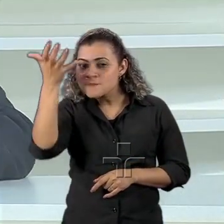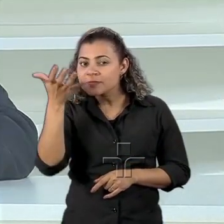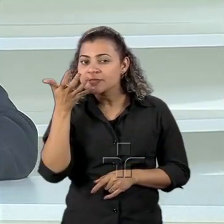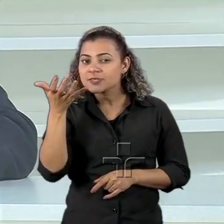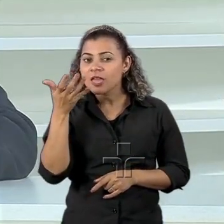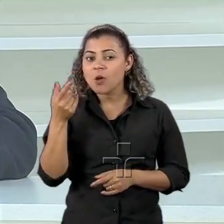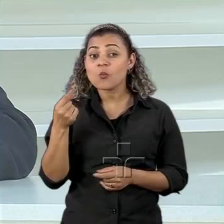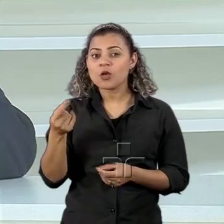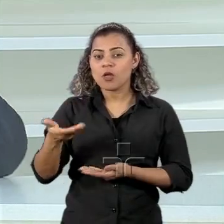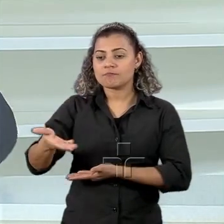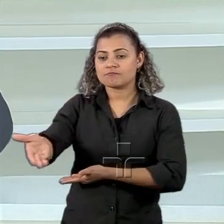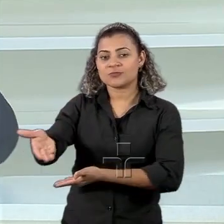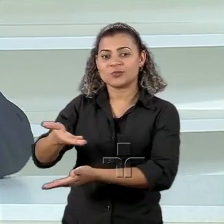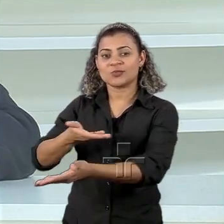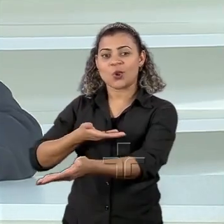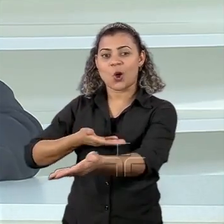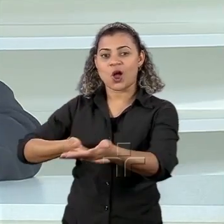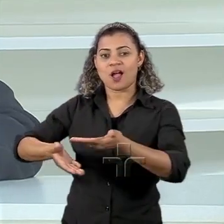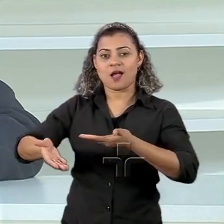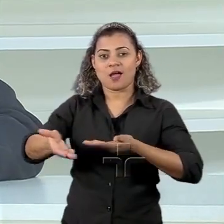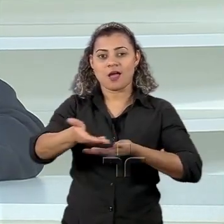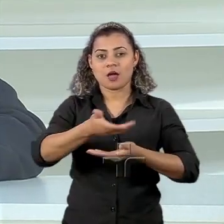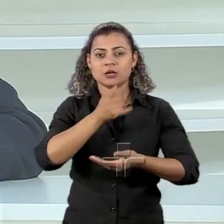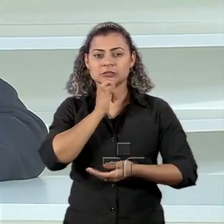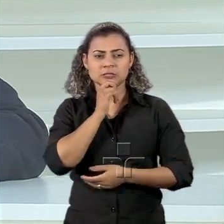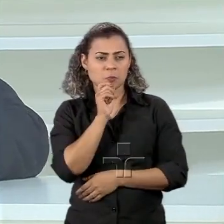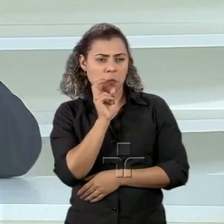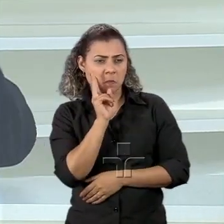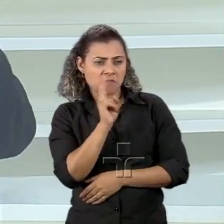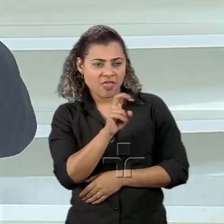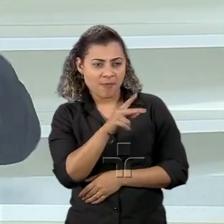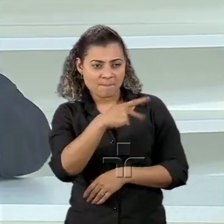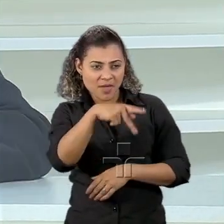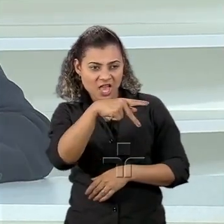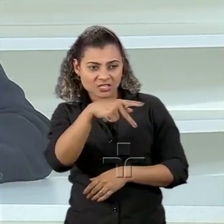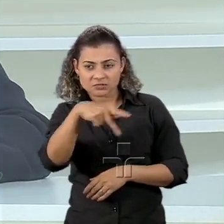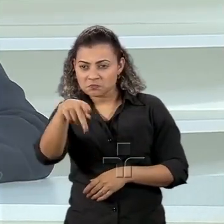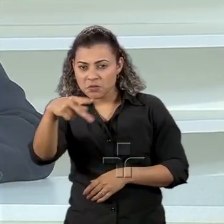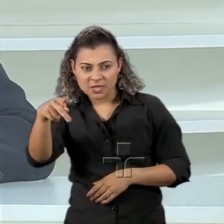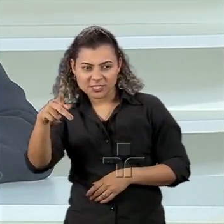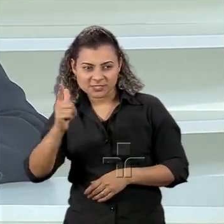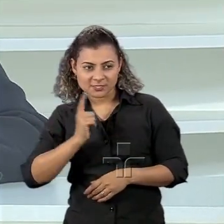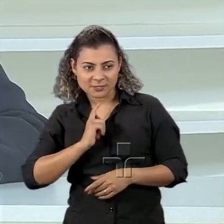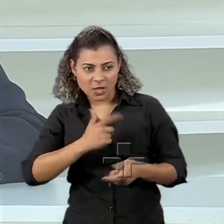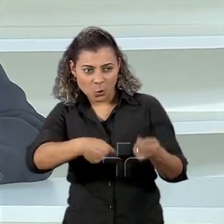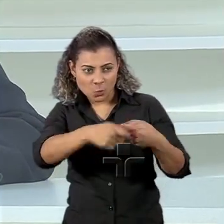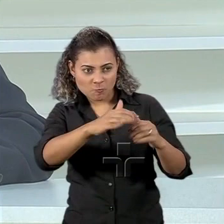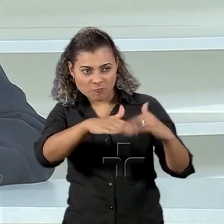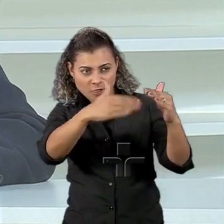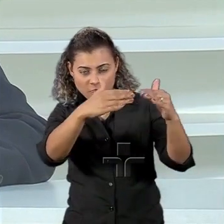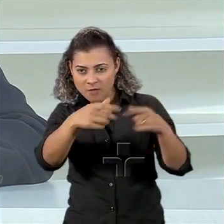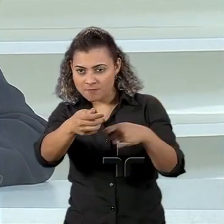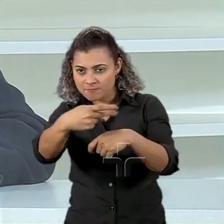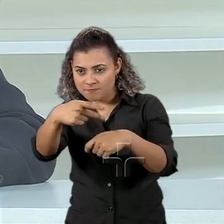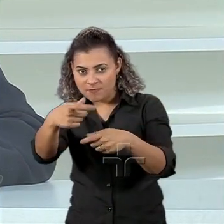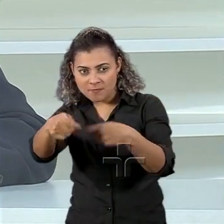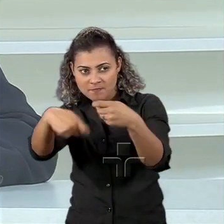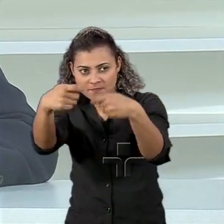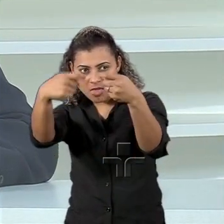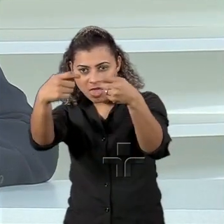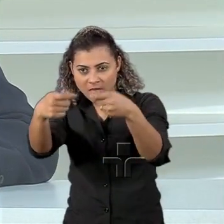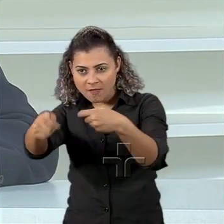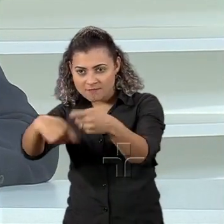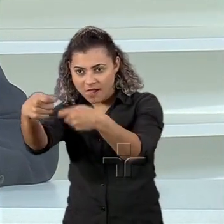reciprocidade, está focalizando os países que têm superávit na balança comercial com os Estados Unidos. O